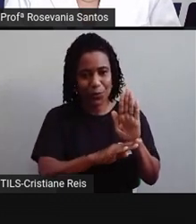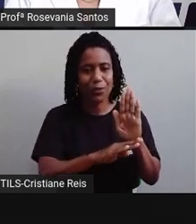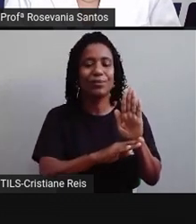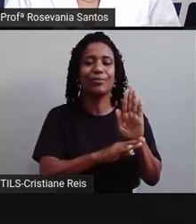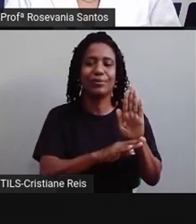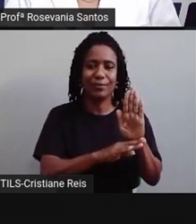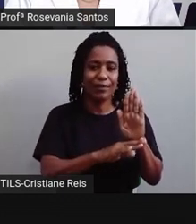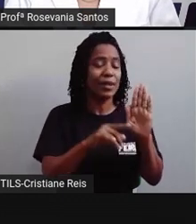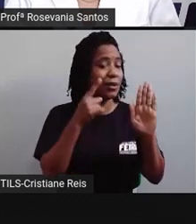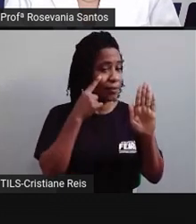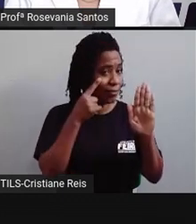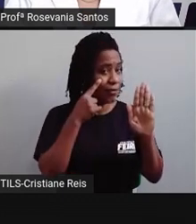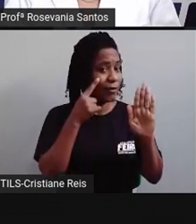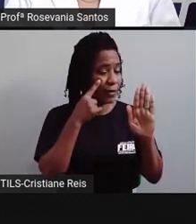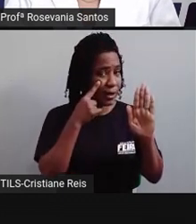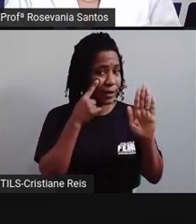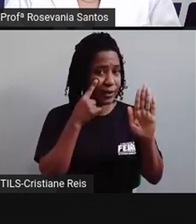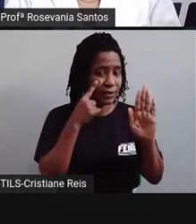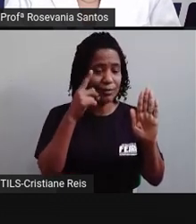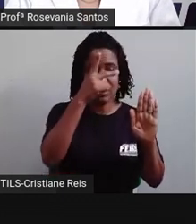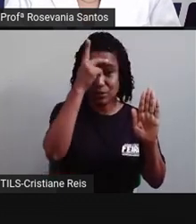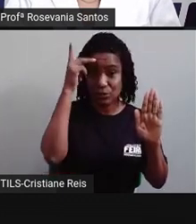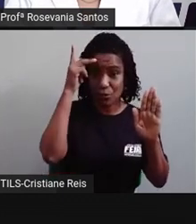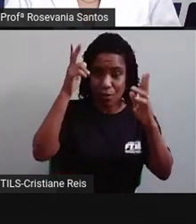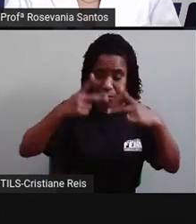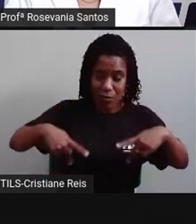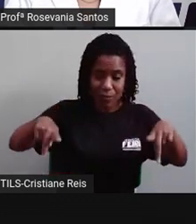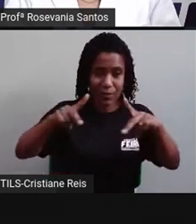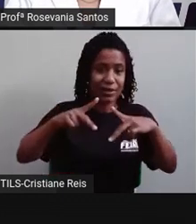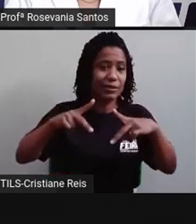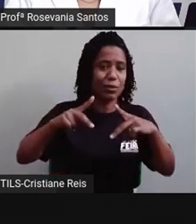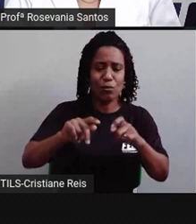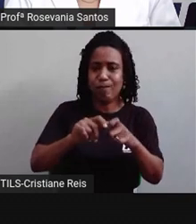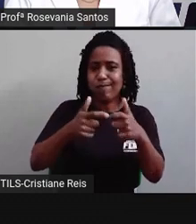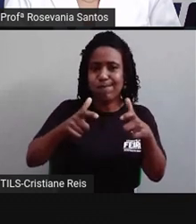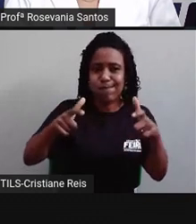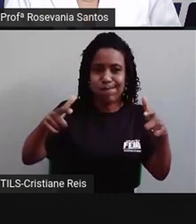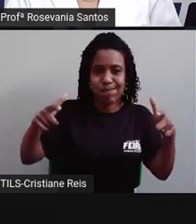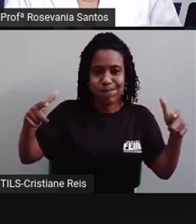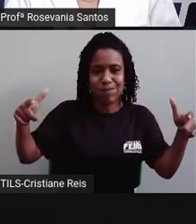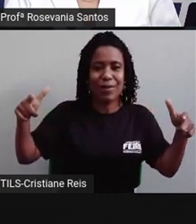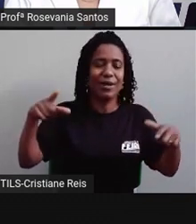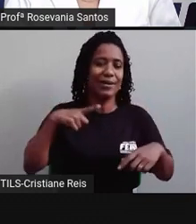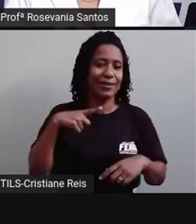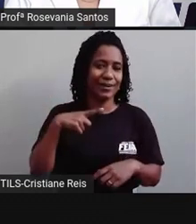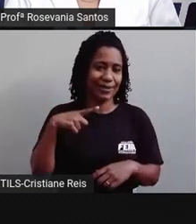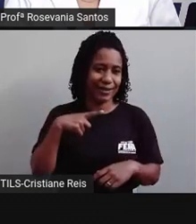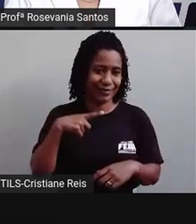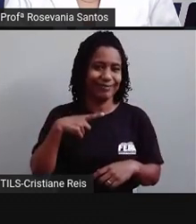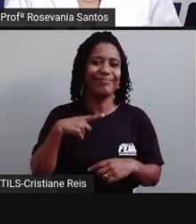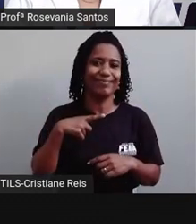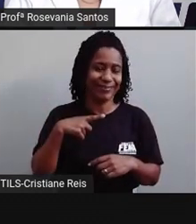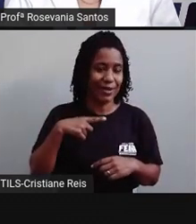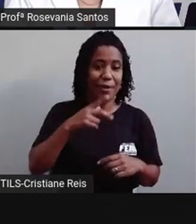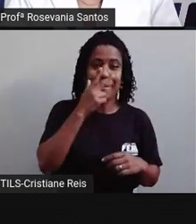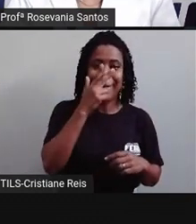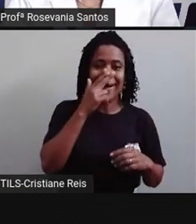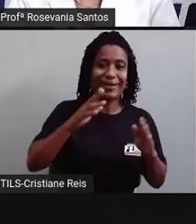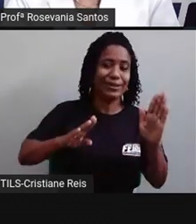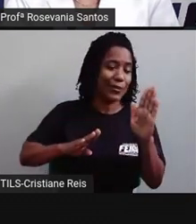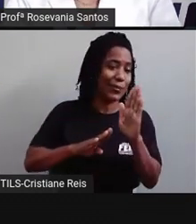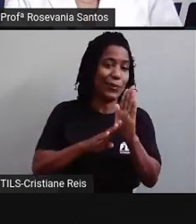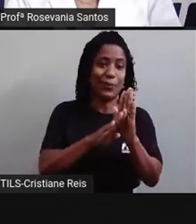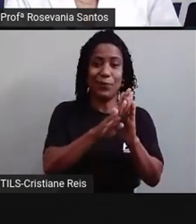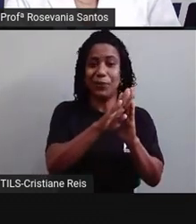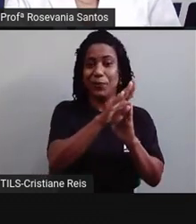continuo tendo um crescimento populacional, olha a linha do crescimento, olha como está subindo, mas assim, quase que pegou o foguete, de tão